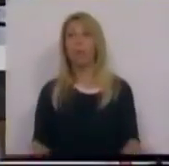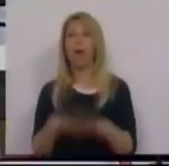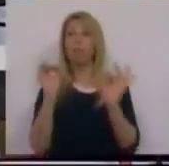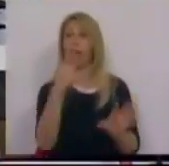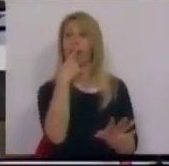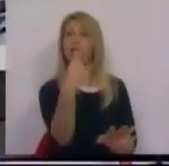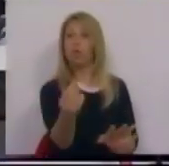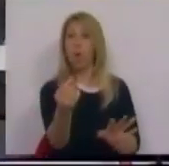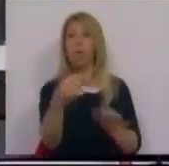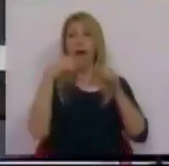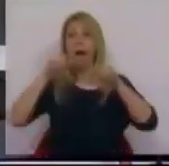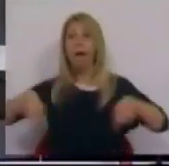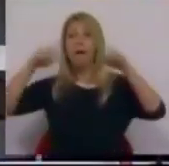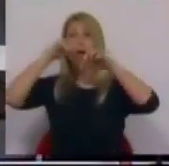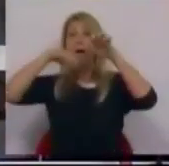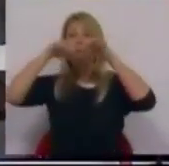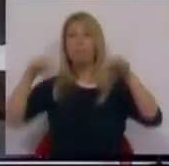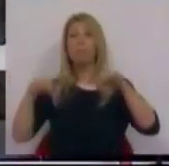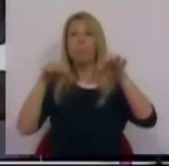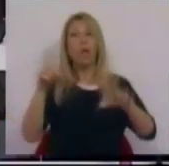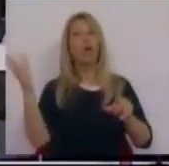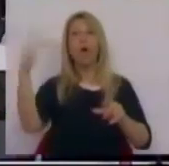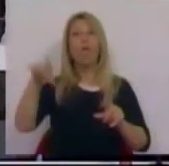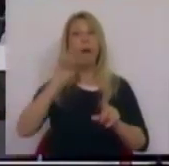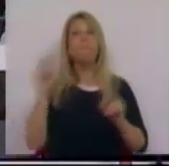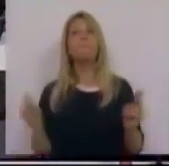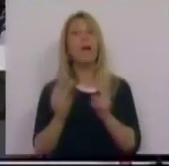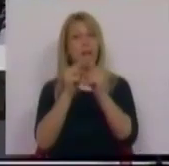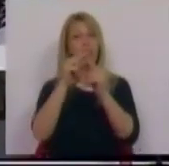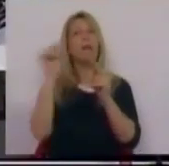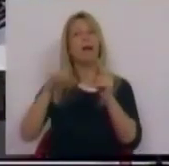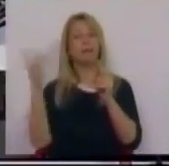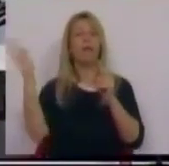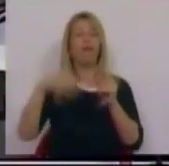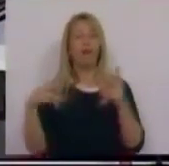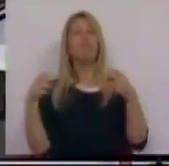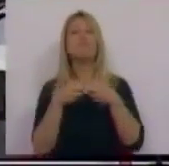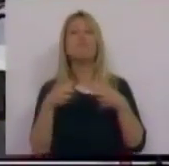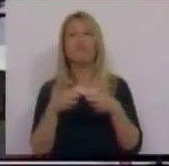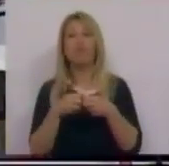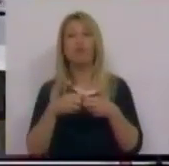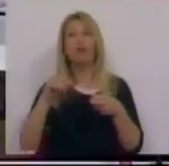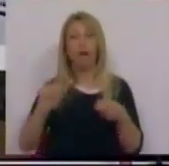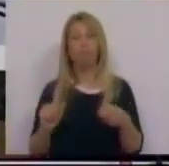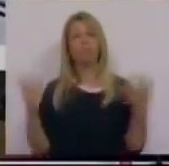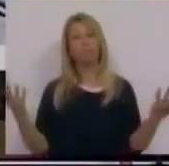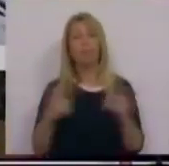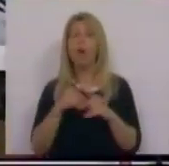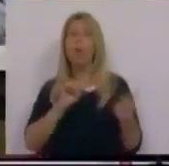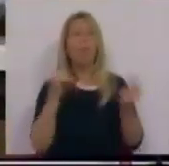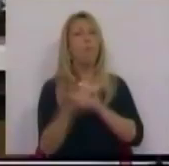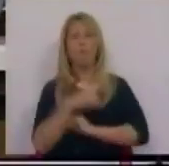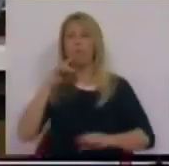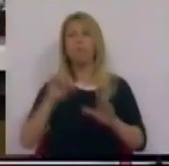mandado não de Paris, mas de Bruxelas, mas não muda verdadeiramente nada de fundo porque o que de fundo poderia ser mudado, este governo